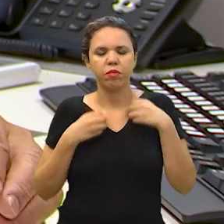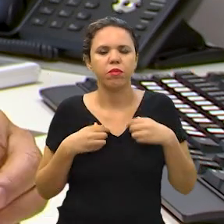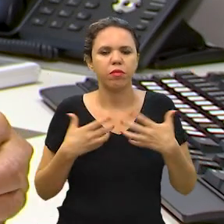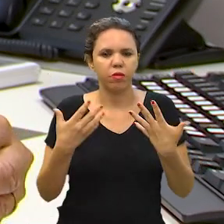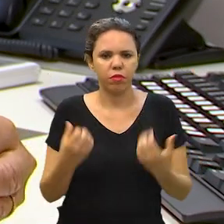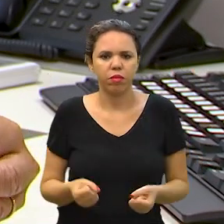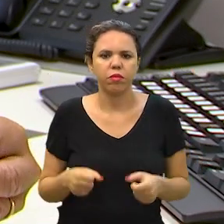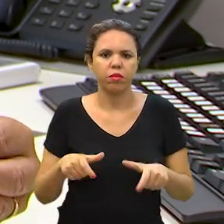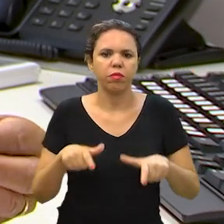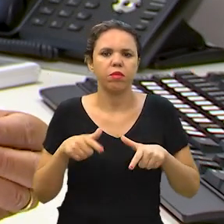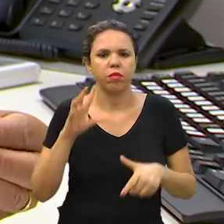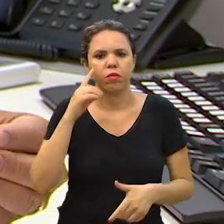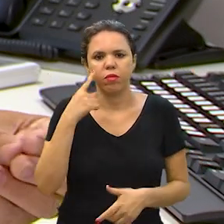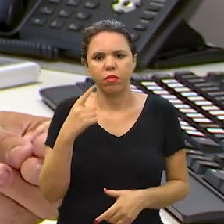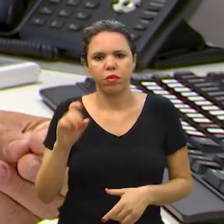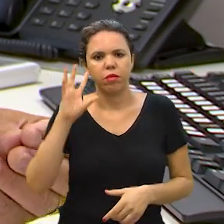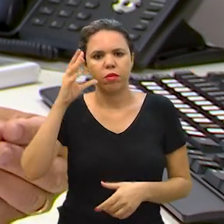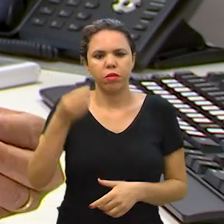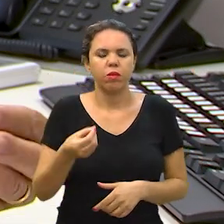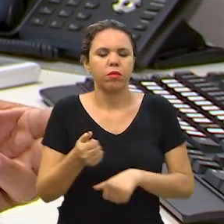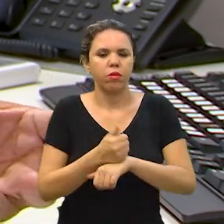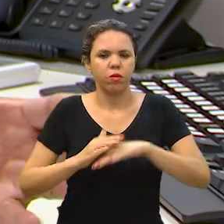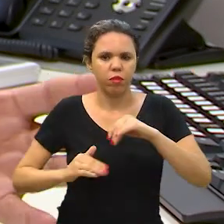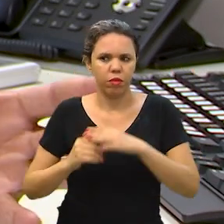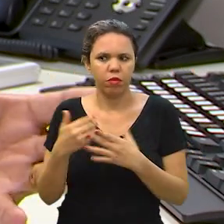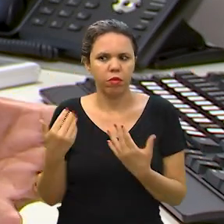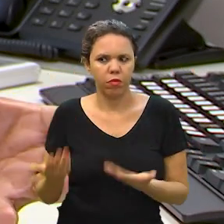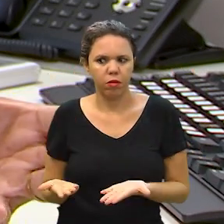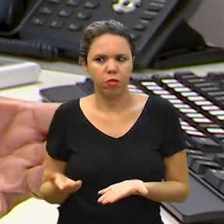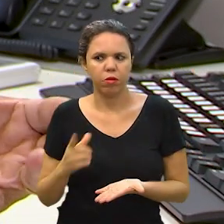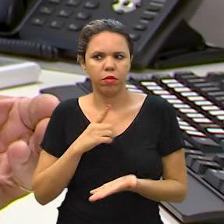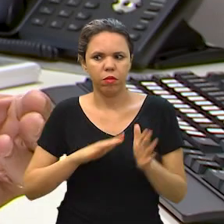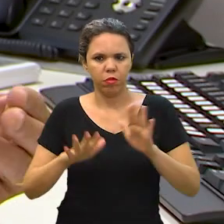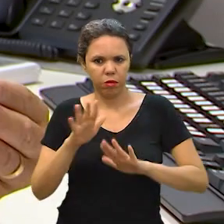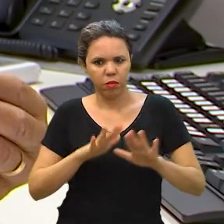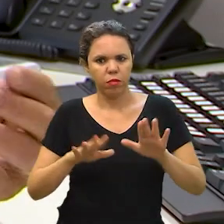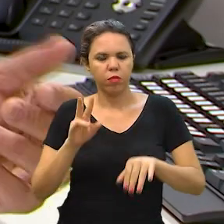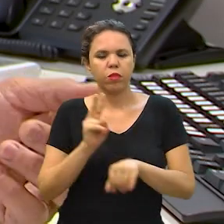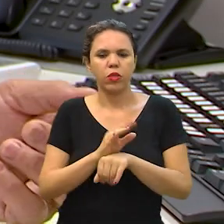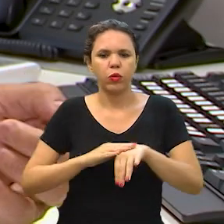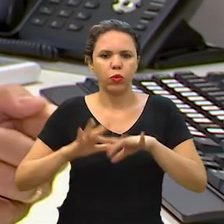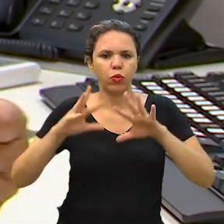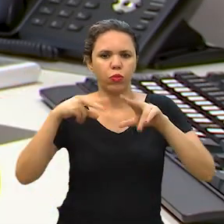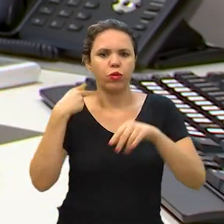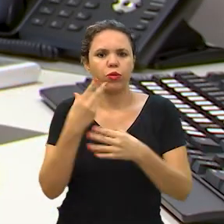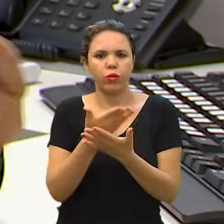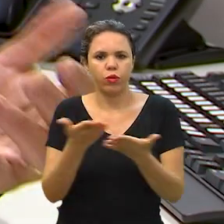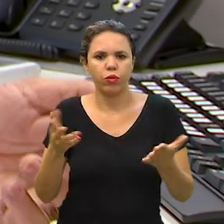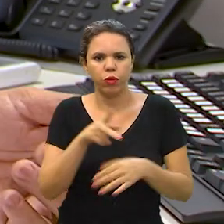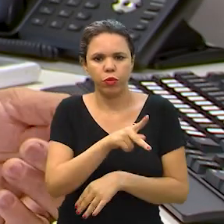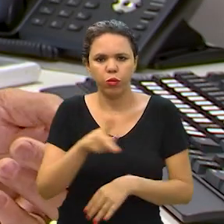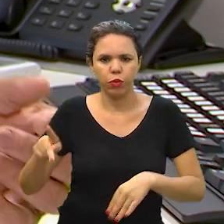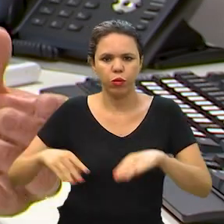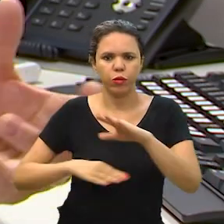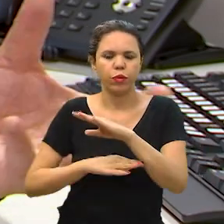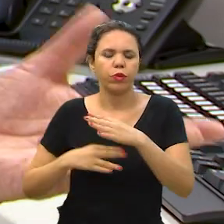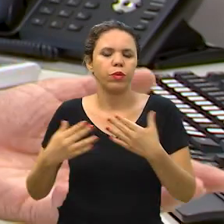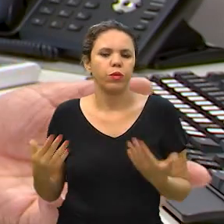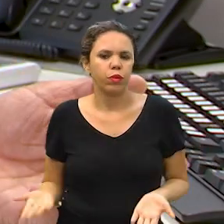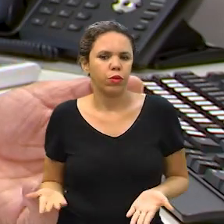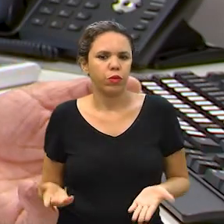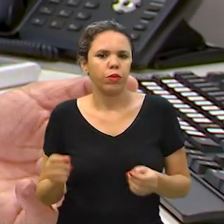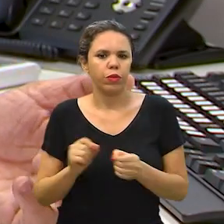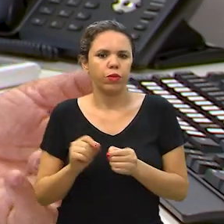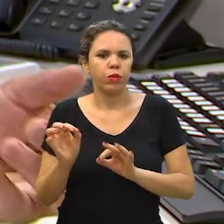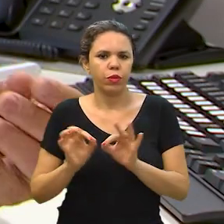parabéns pela recepção e pelo interesse de entender sobre optometria. Eu tive o cuidado de conversar com todos os vereadores, com o presidente